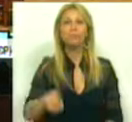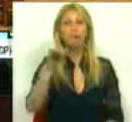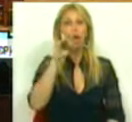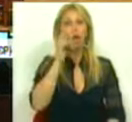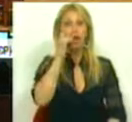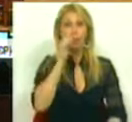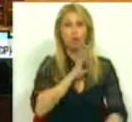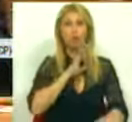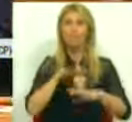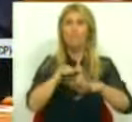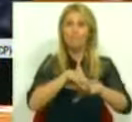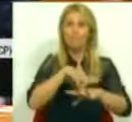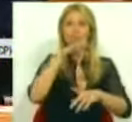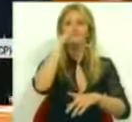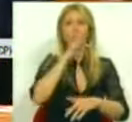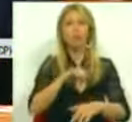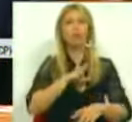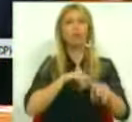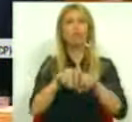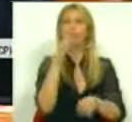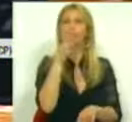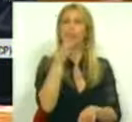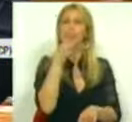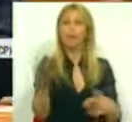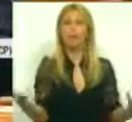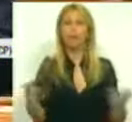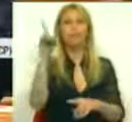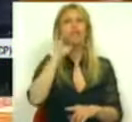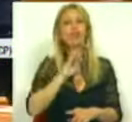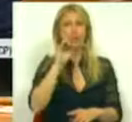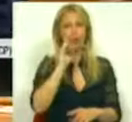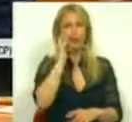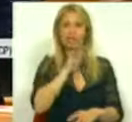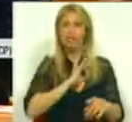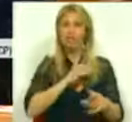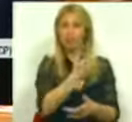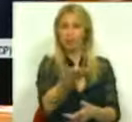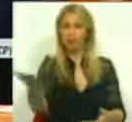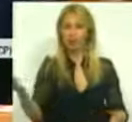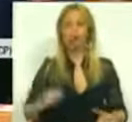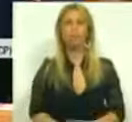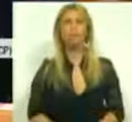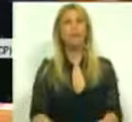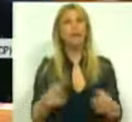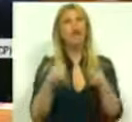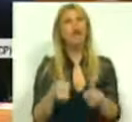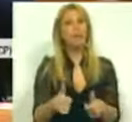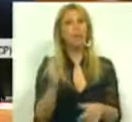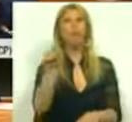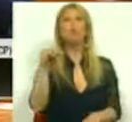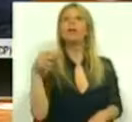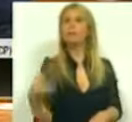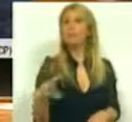Membros do Governo, Senhores Deputados, Minhas Senhoras e Meus Senhores, É bom que o Partido